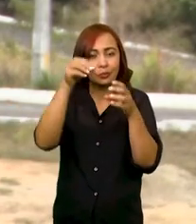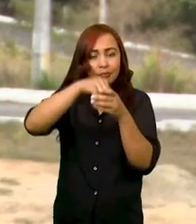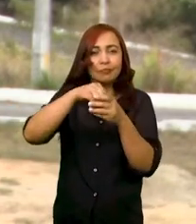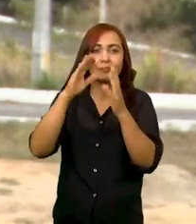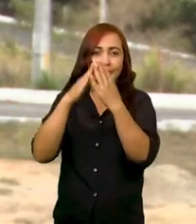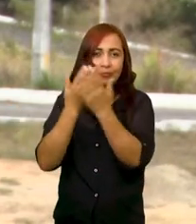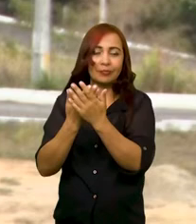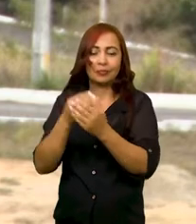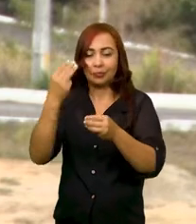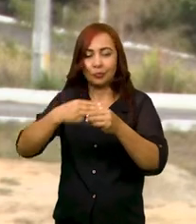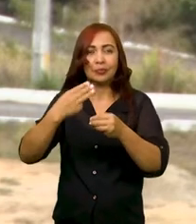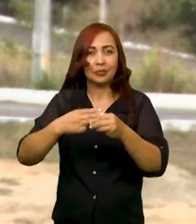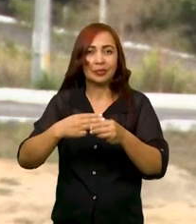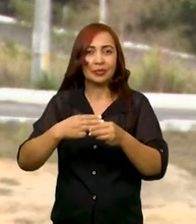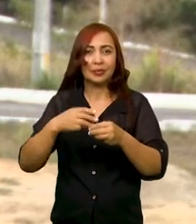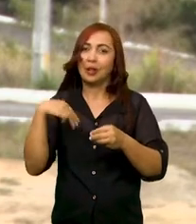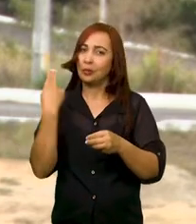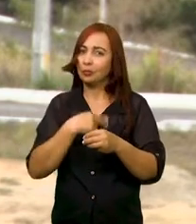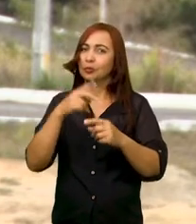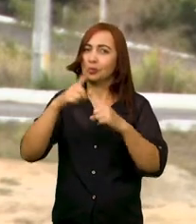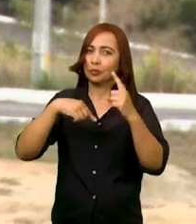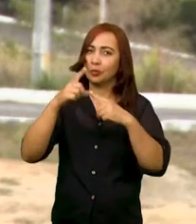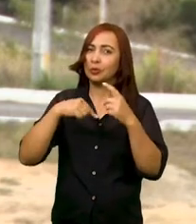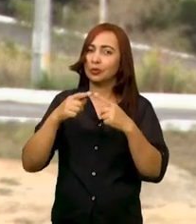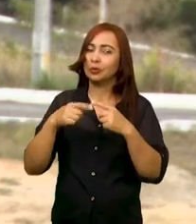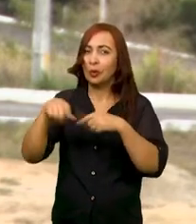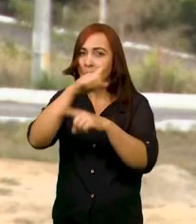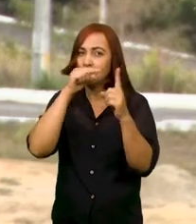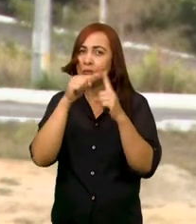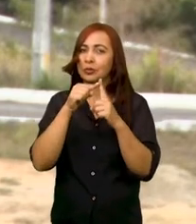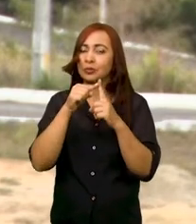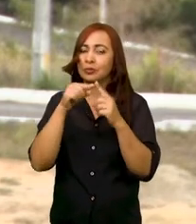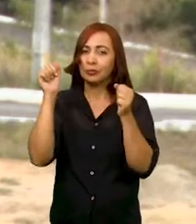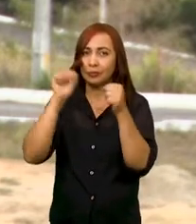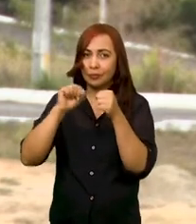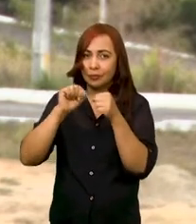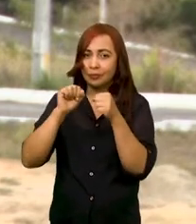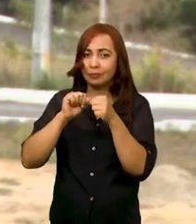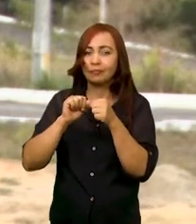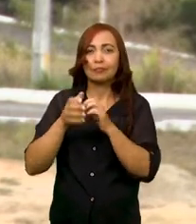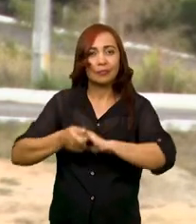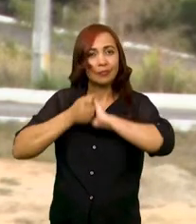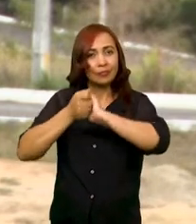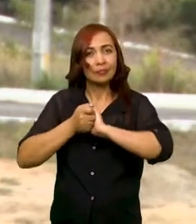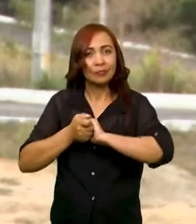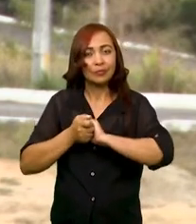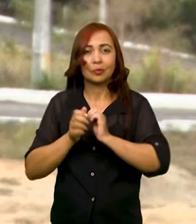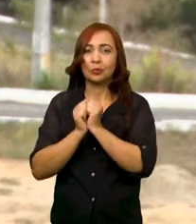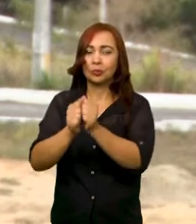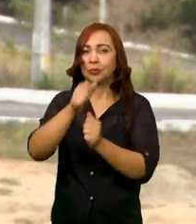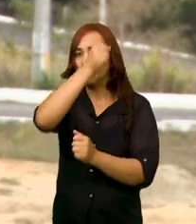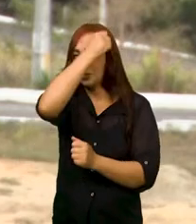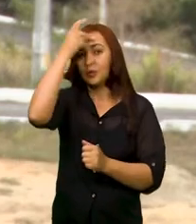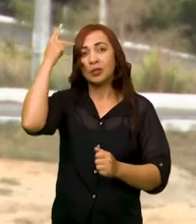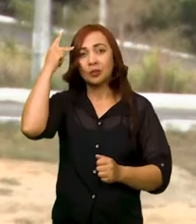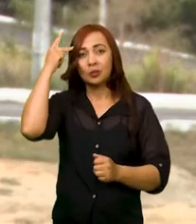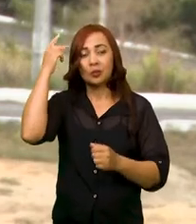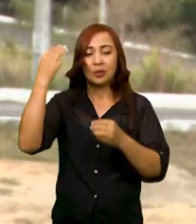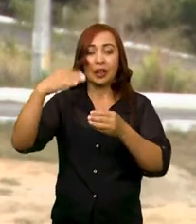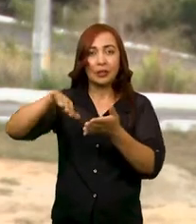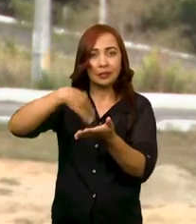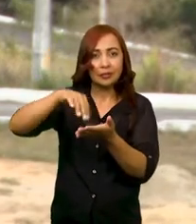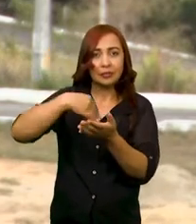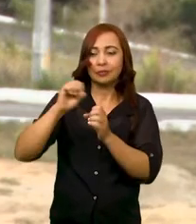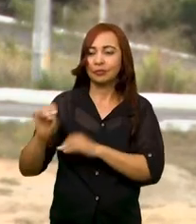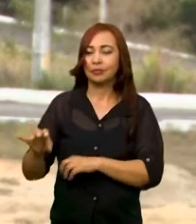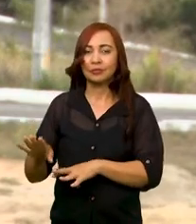é fazer essa parceria com a Prefeitura Municipal, com a Secretaria de Educação, integrar a Secretaria de Saúde